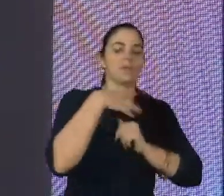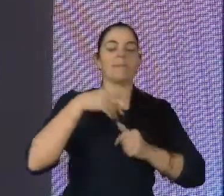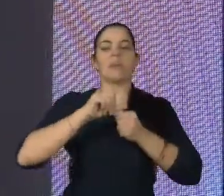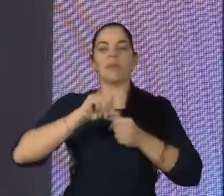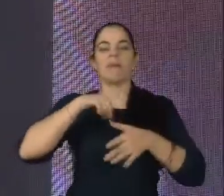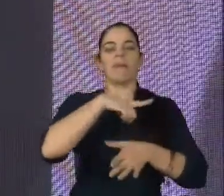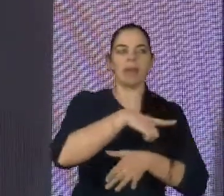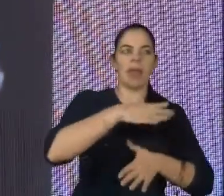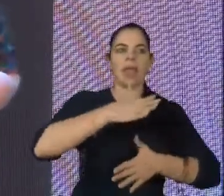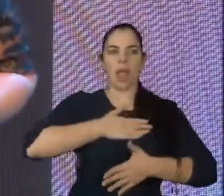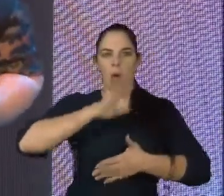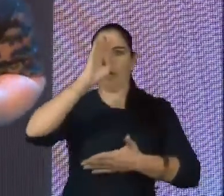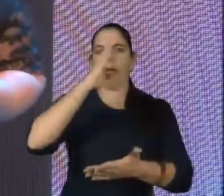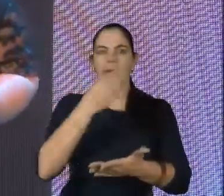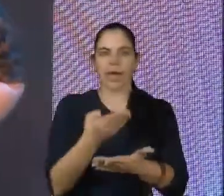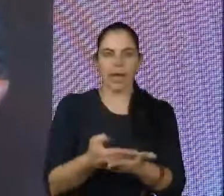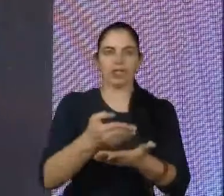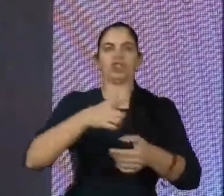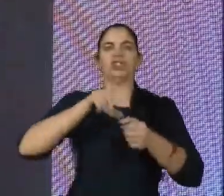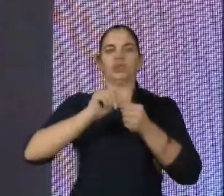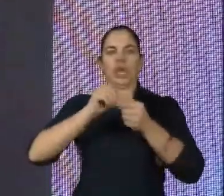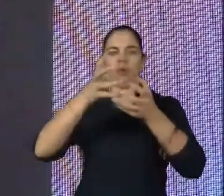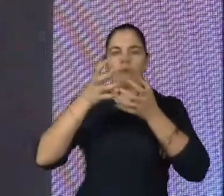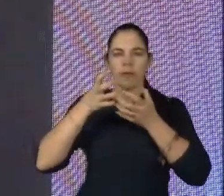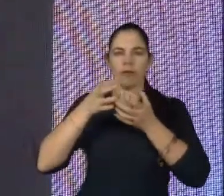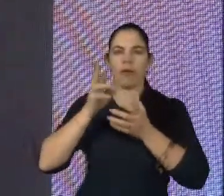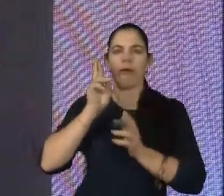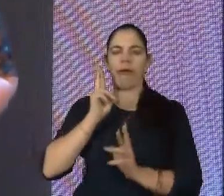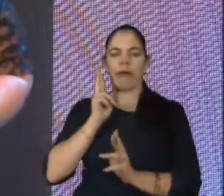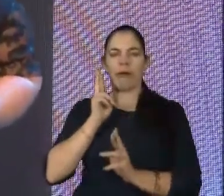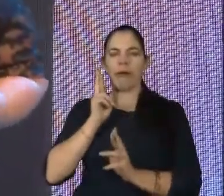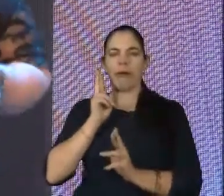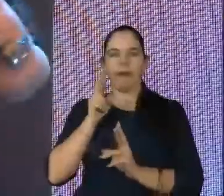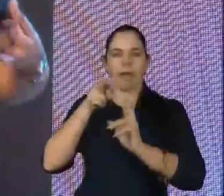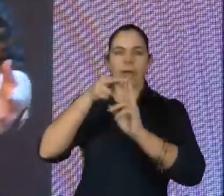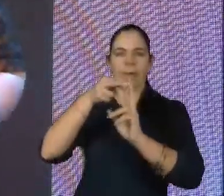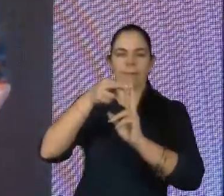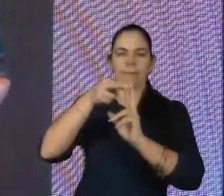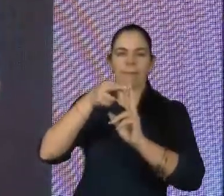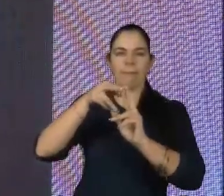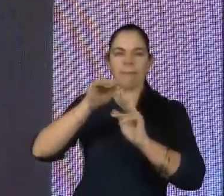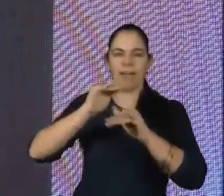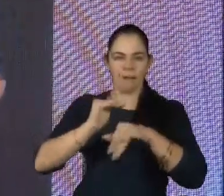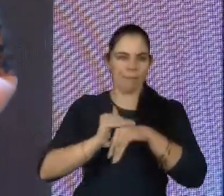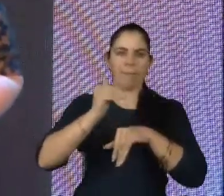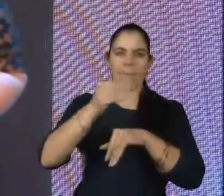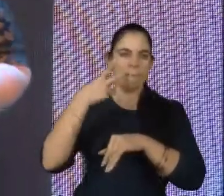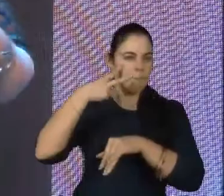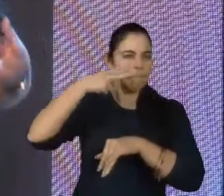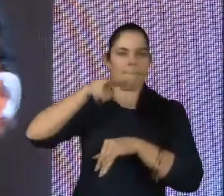esse tipo de representatividade que eu gostaria de ter futuramente, de poder ver cada vez mais